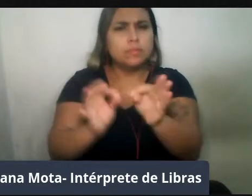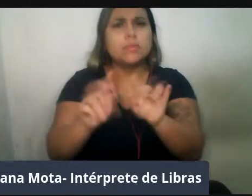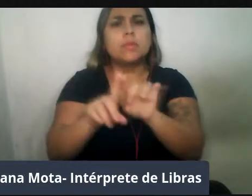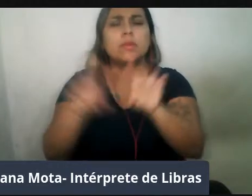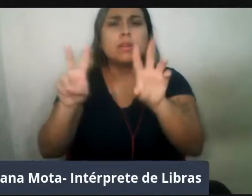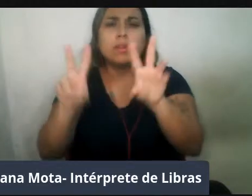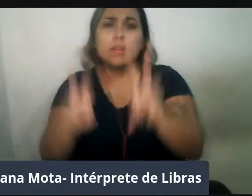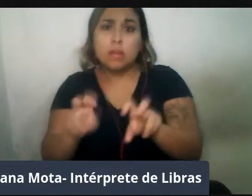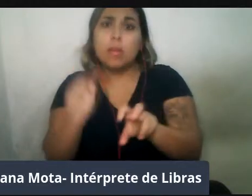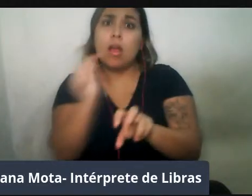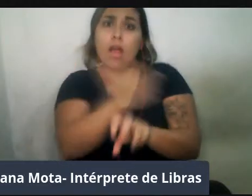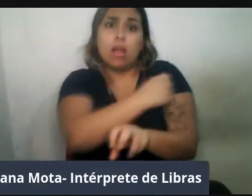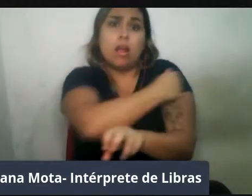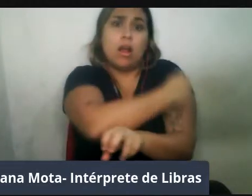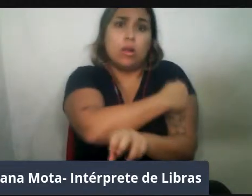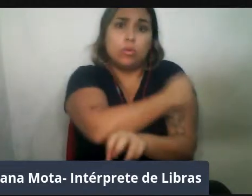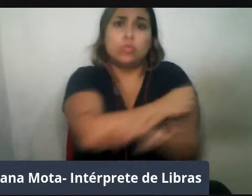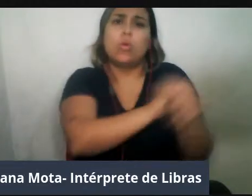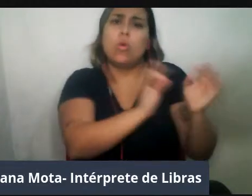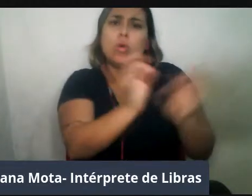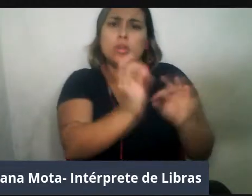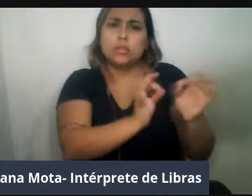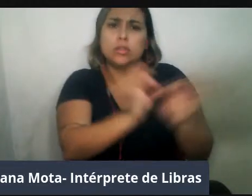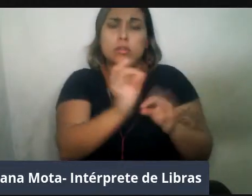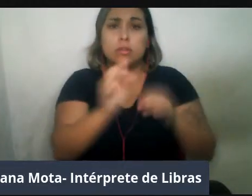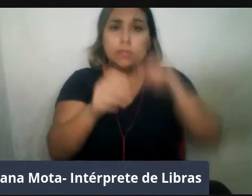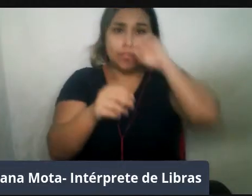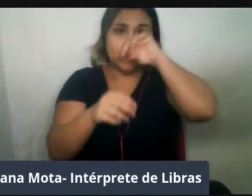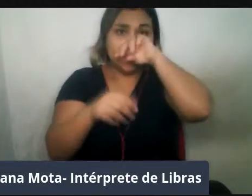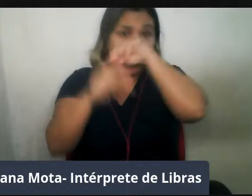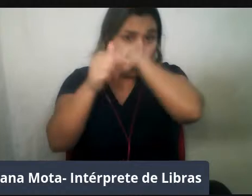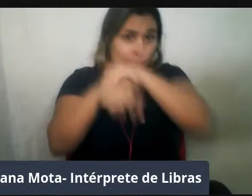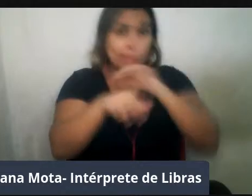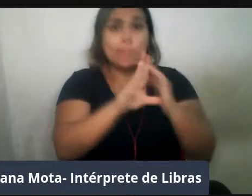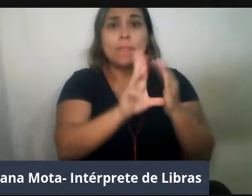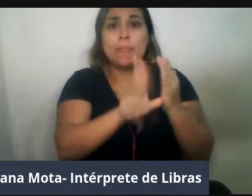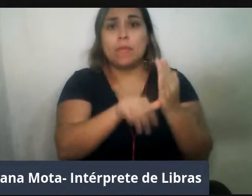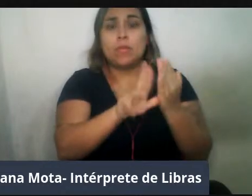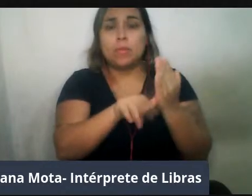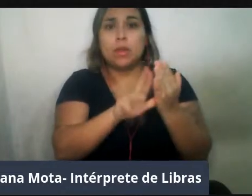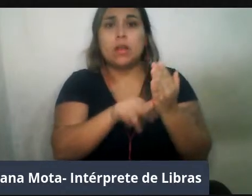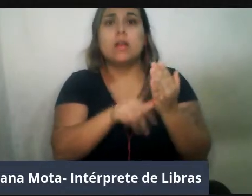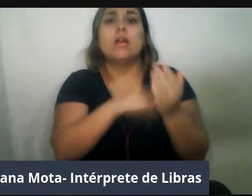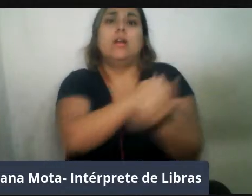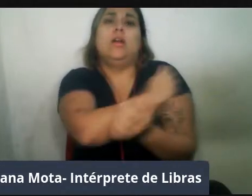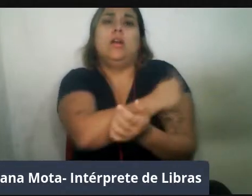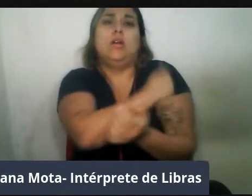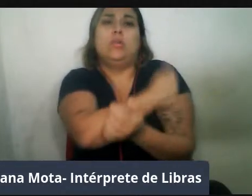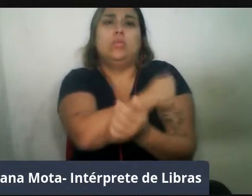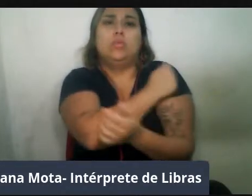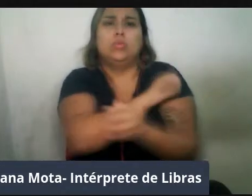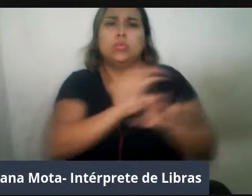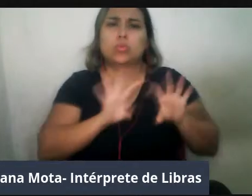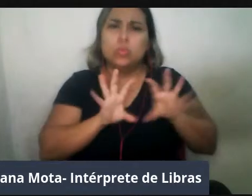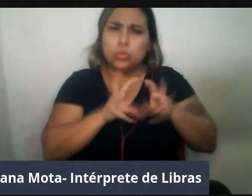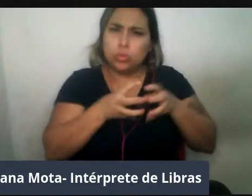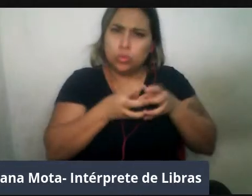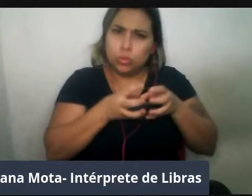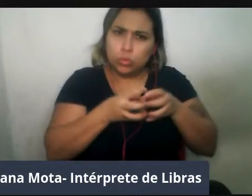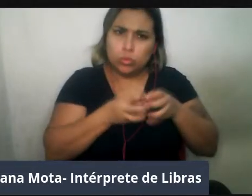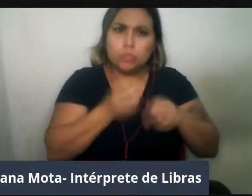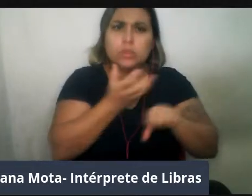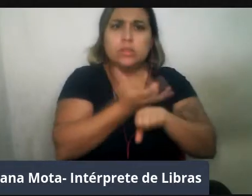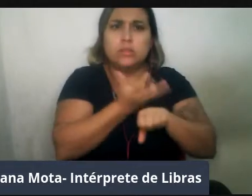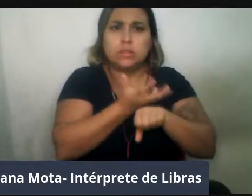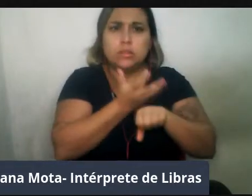módulo aqui na UFPA, a gente chama de módulo, são um conjunto de disciplinas voltadas